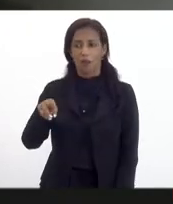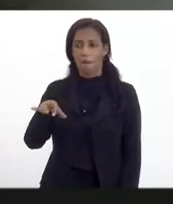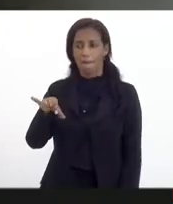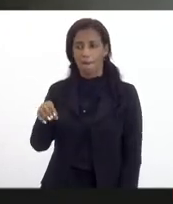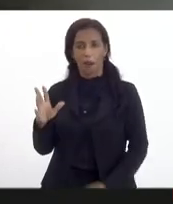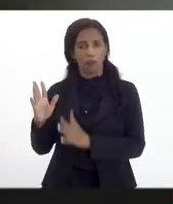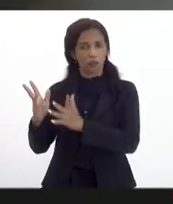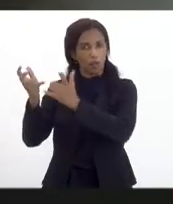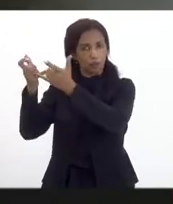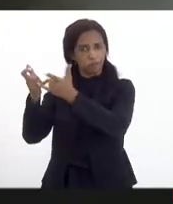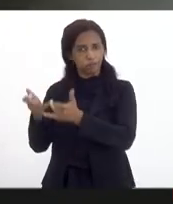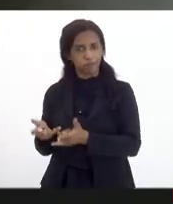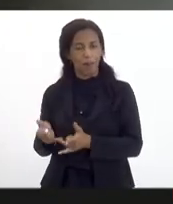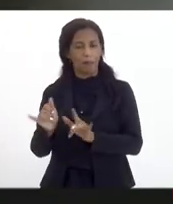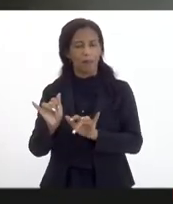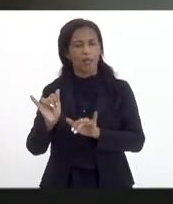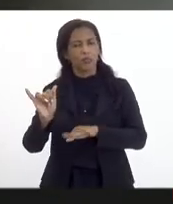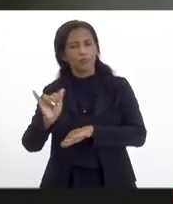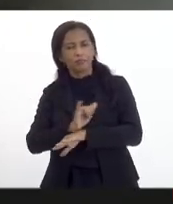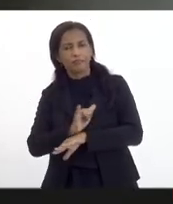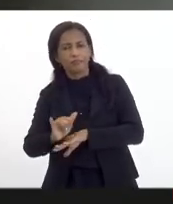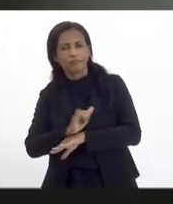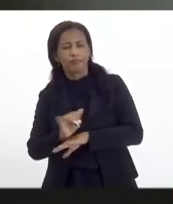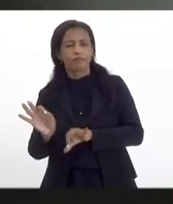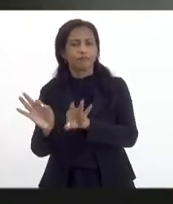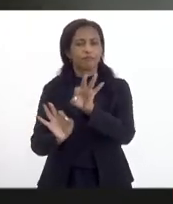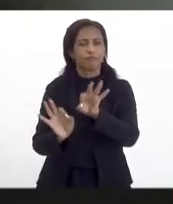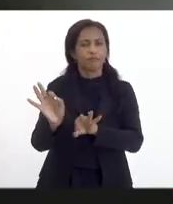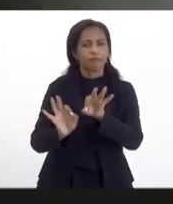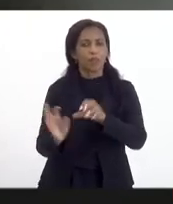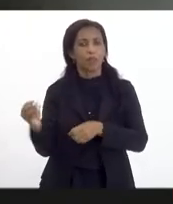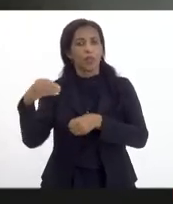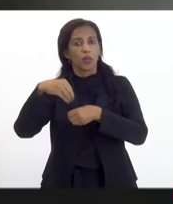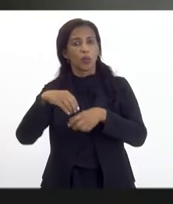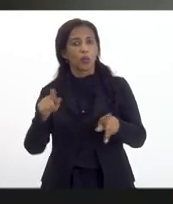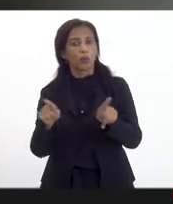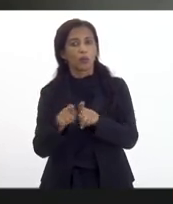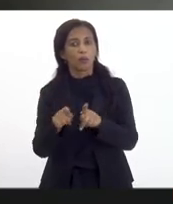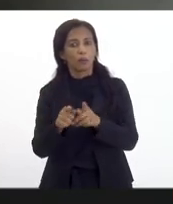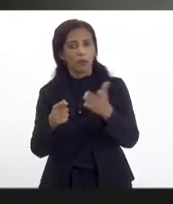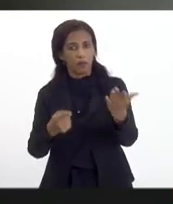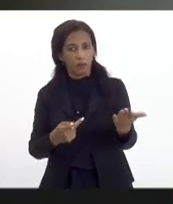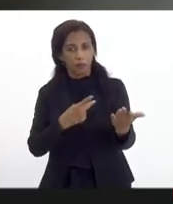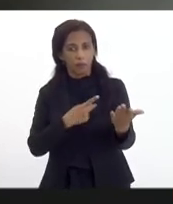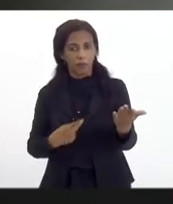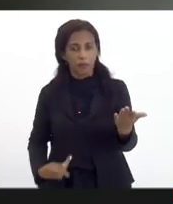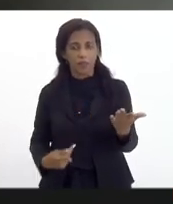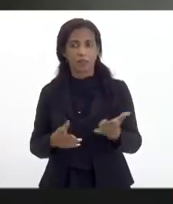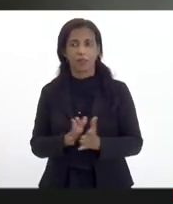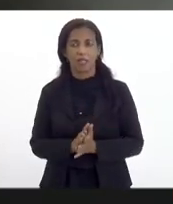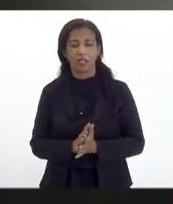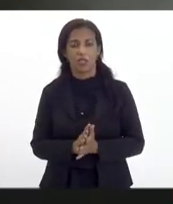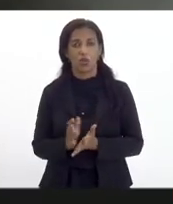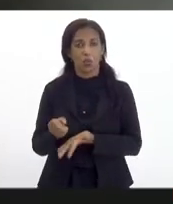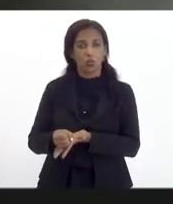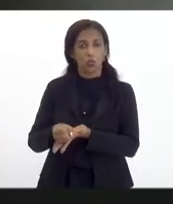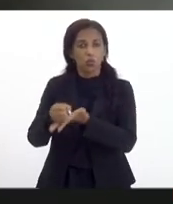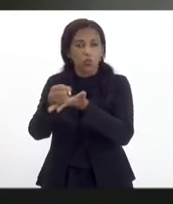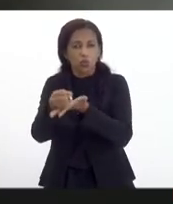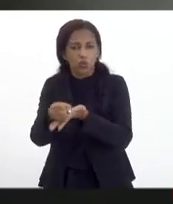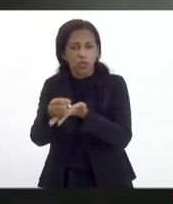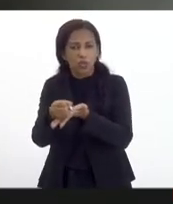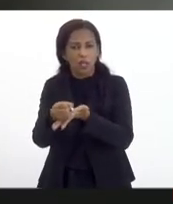Osório, mais planejada, colaborativa e incluindo o que você falou presente, circular, sustentável.